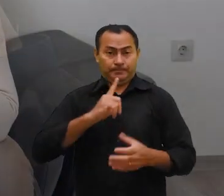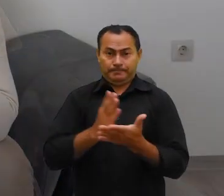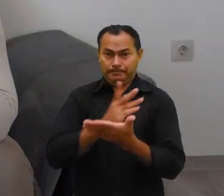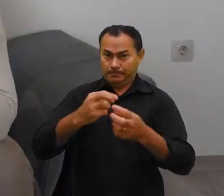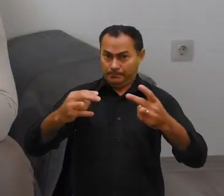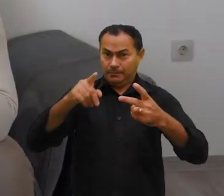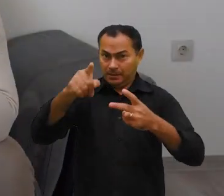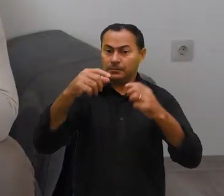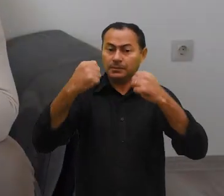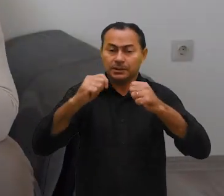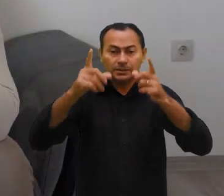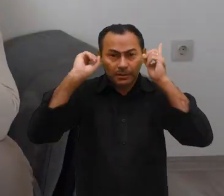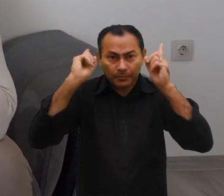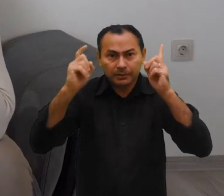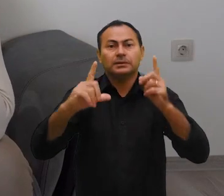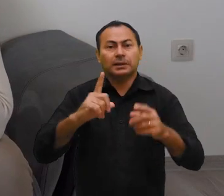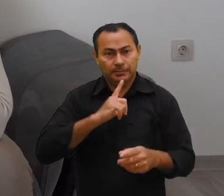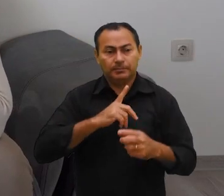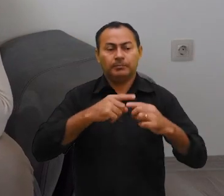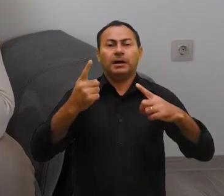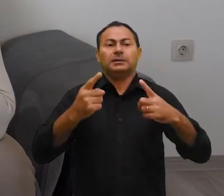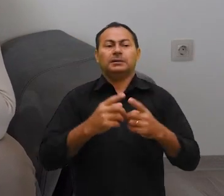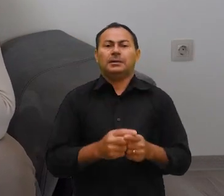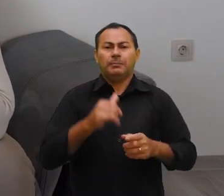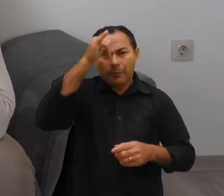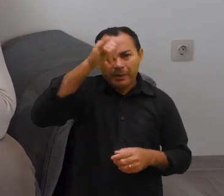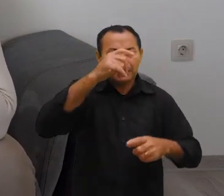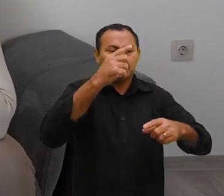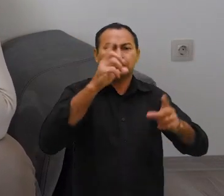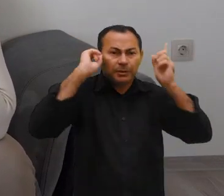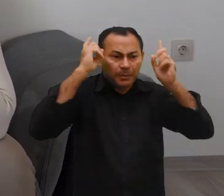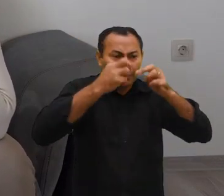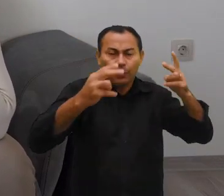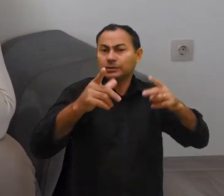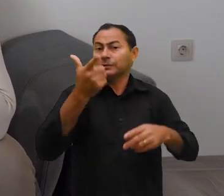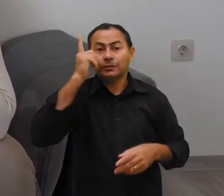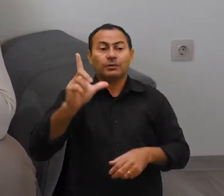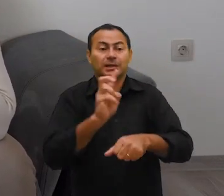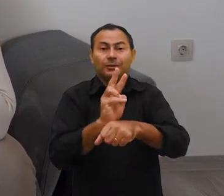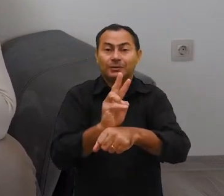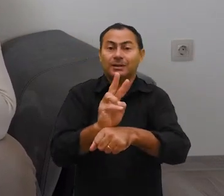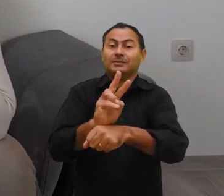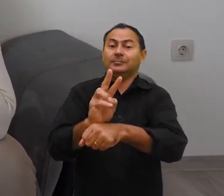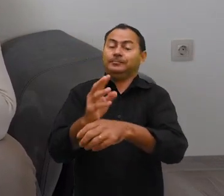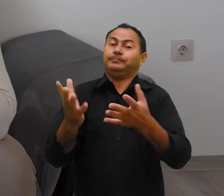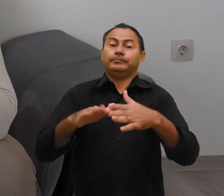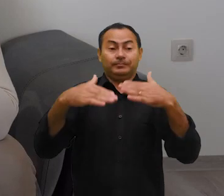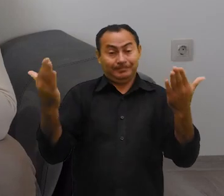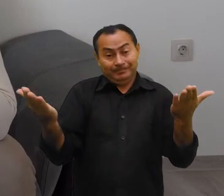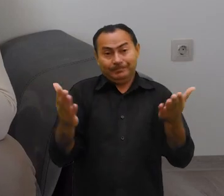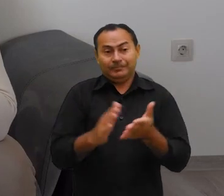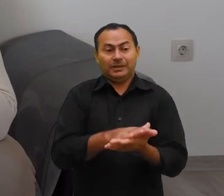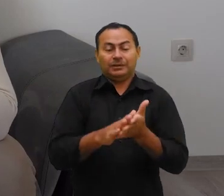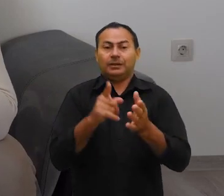Existem coisas com as quais você deve se preocupar. Mas é besteira se preocupar com coisas que fogem do seu controle e sobre as